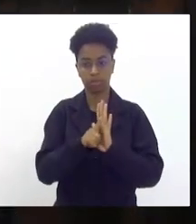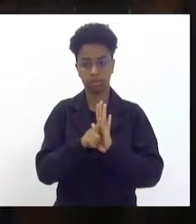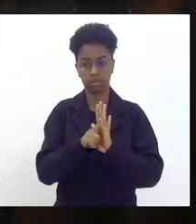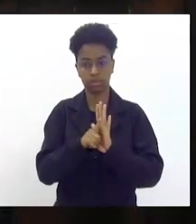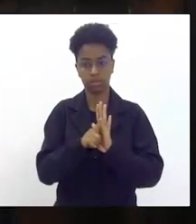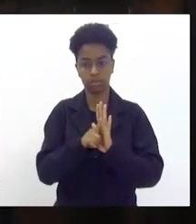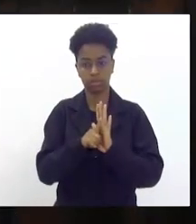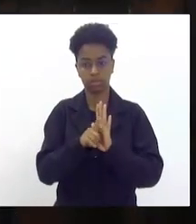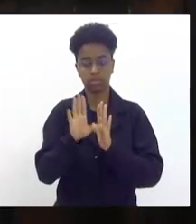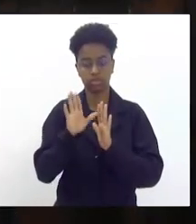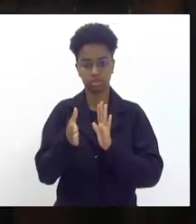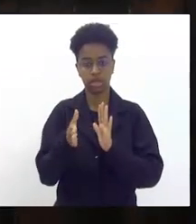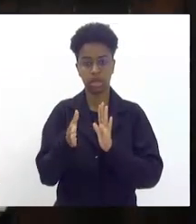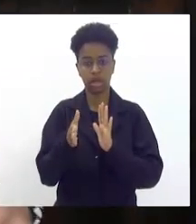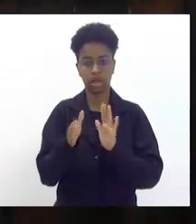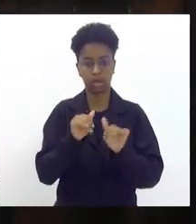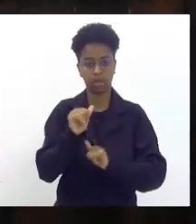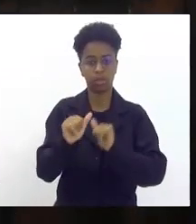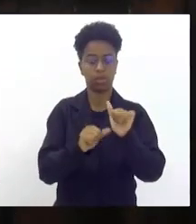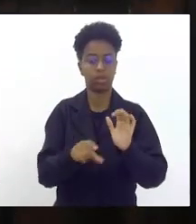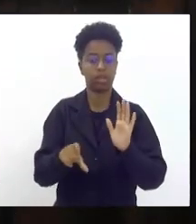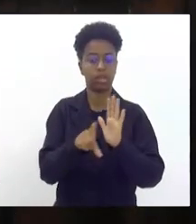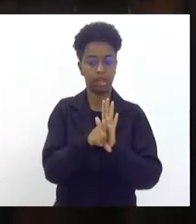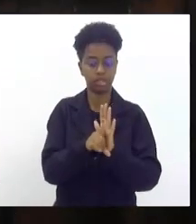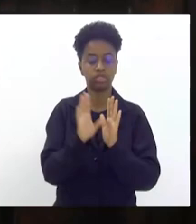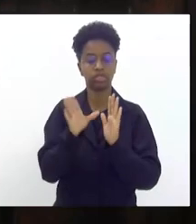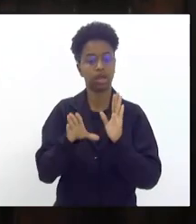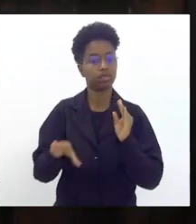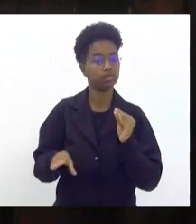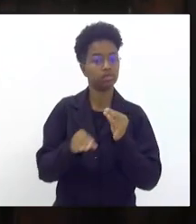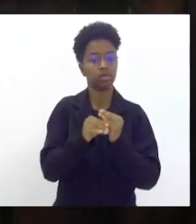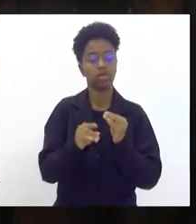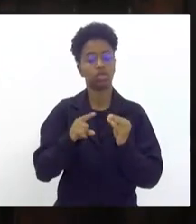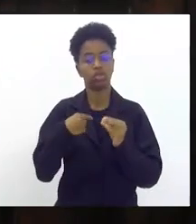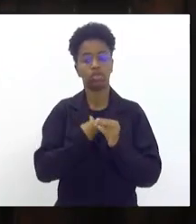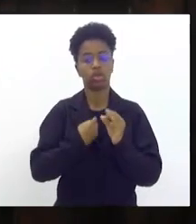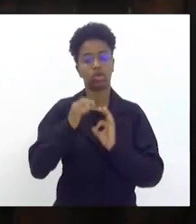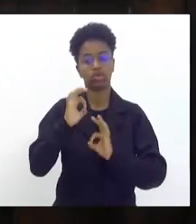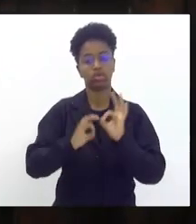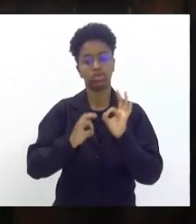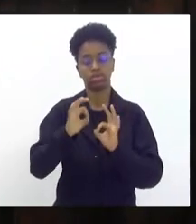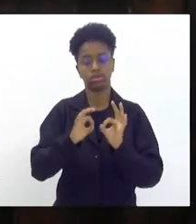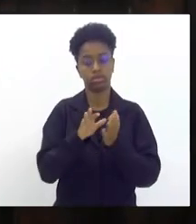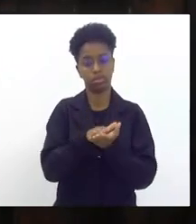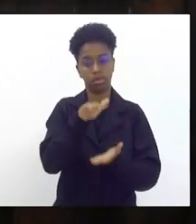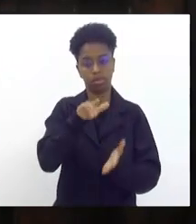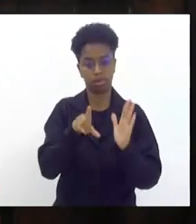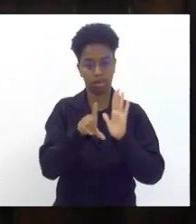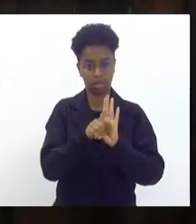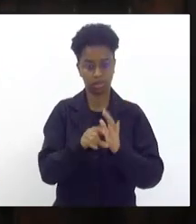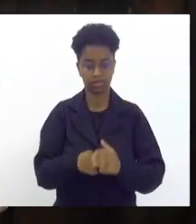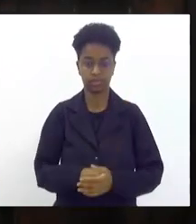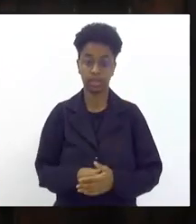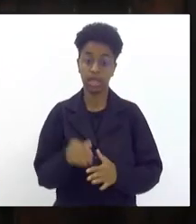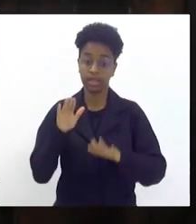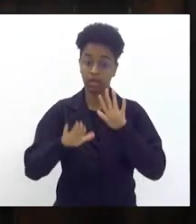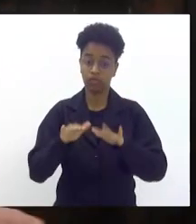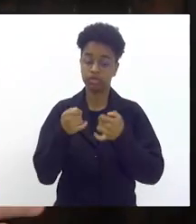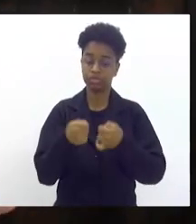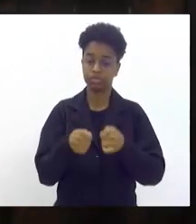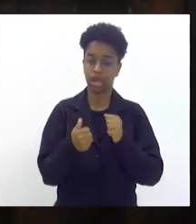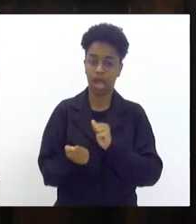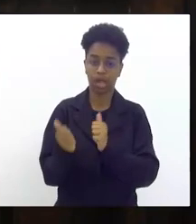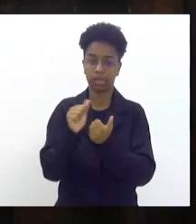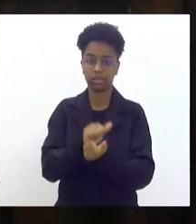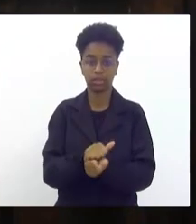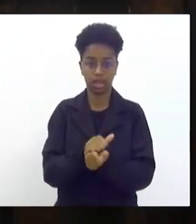se tornando legal fazendo parte do nosso ordenamento talvez tenha que fazer uma pequena adequação aí no